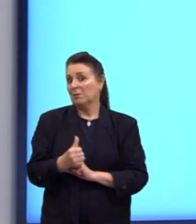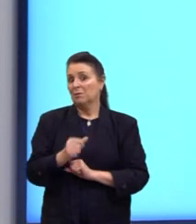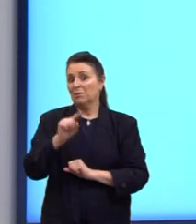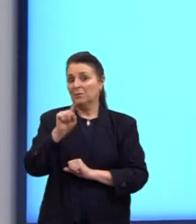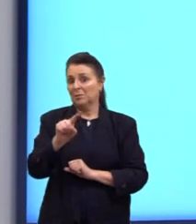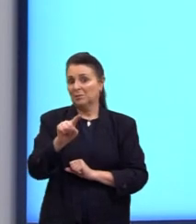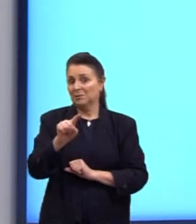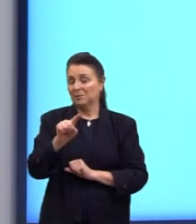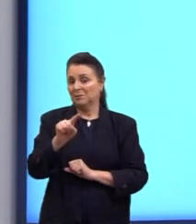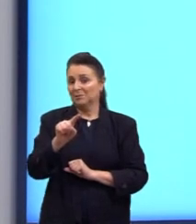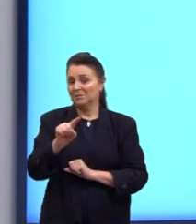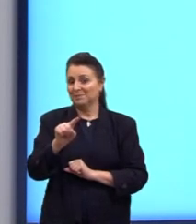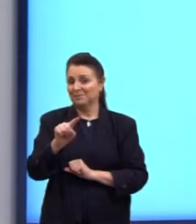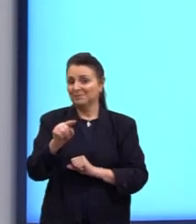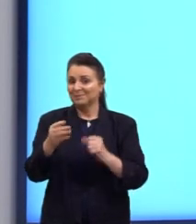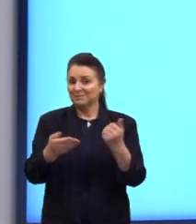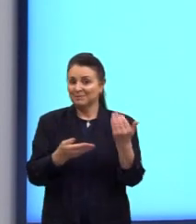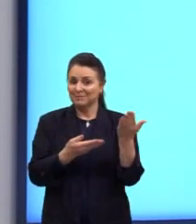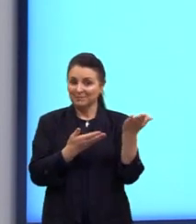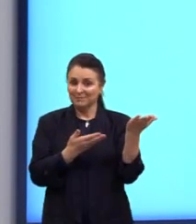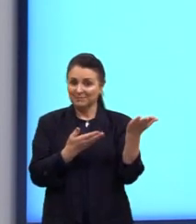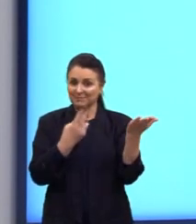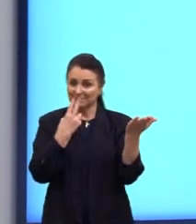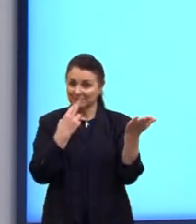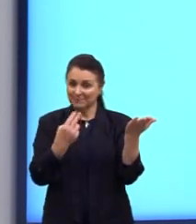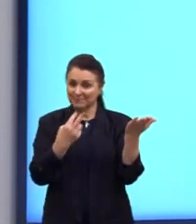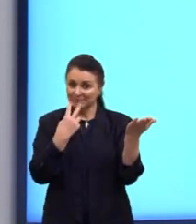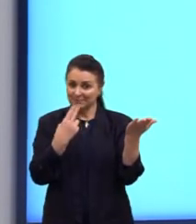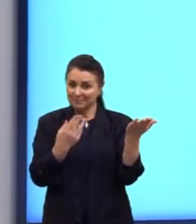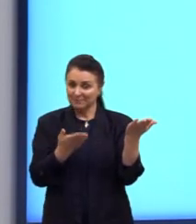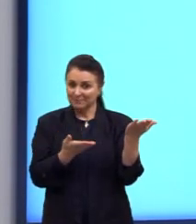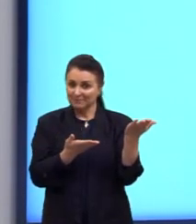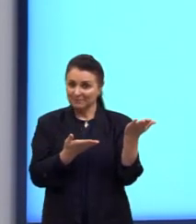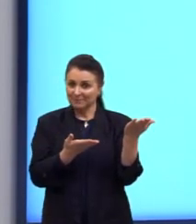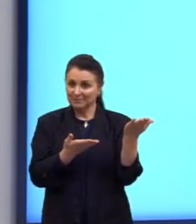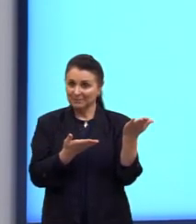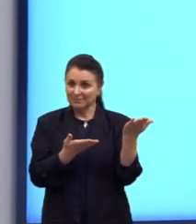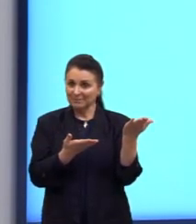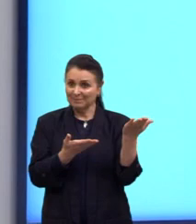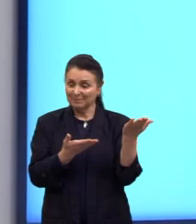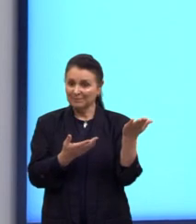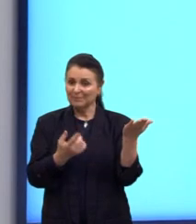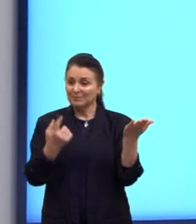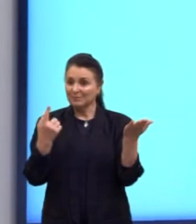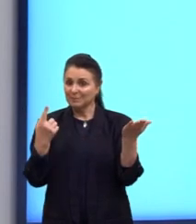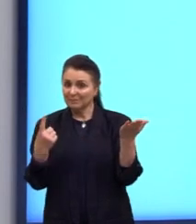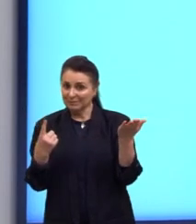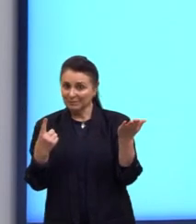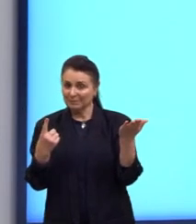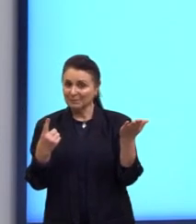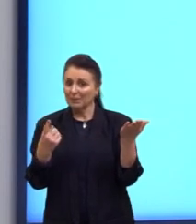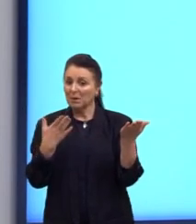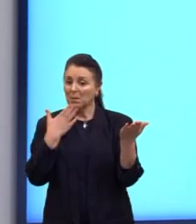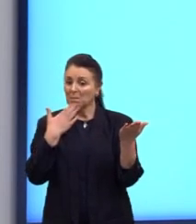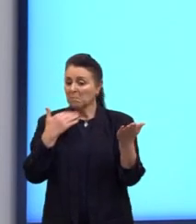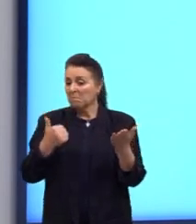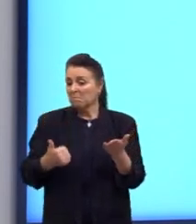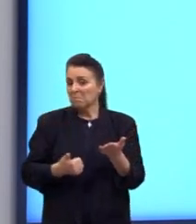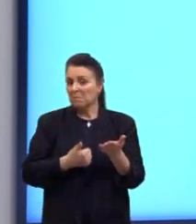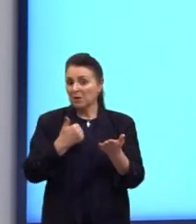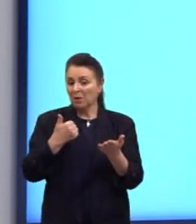one does have advantages over the other. Então, um tem mais vantagens